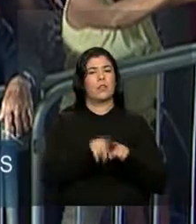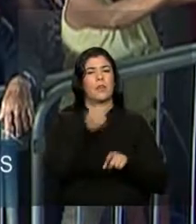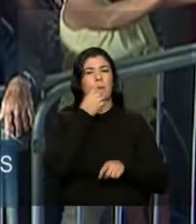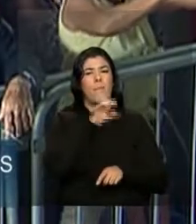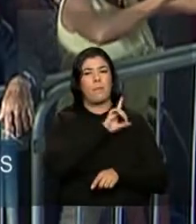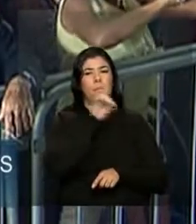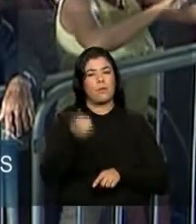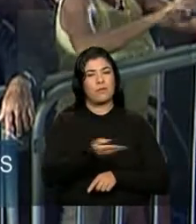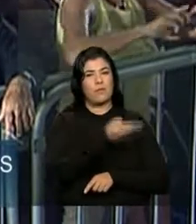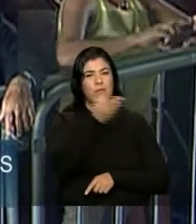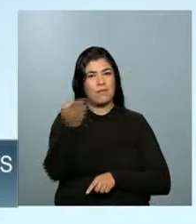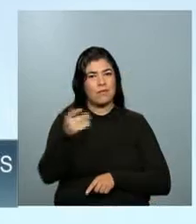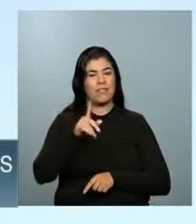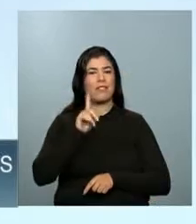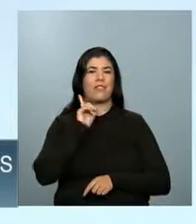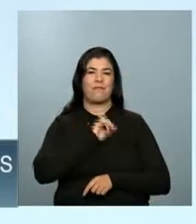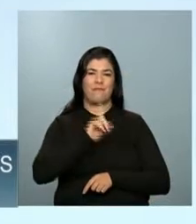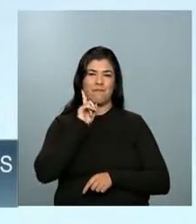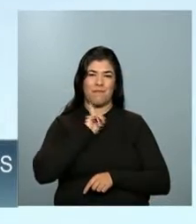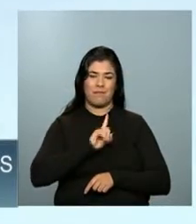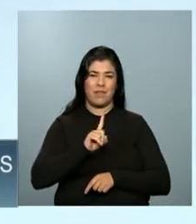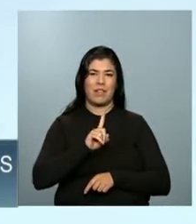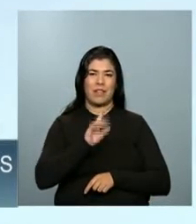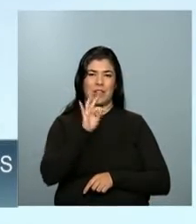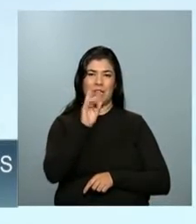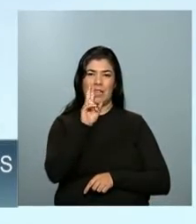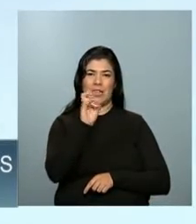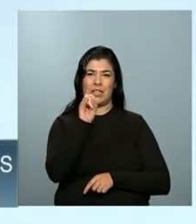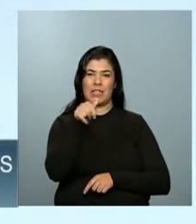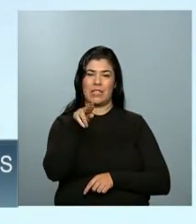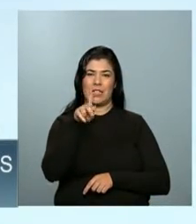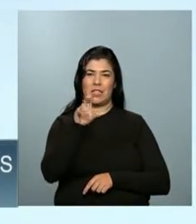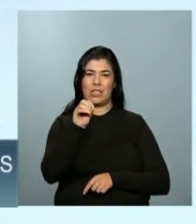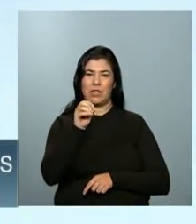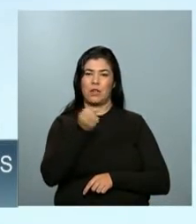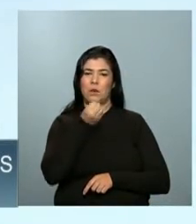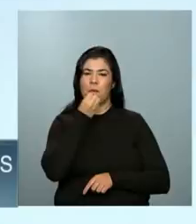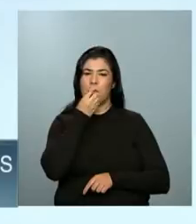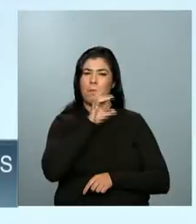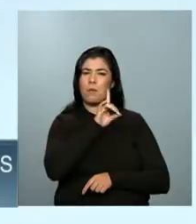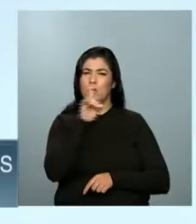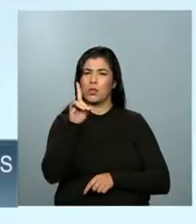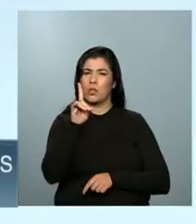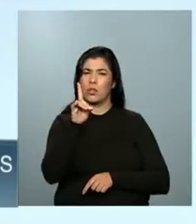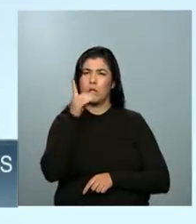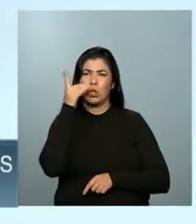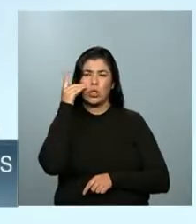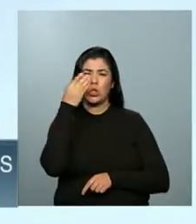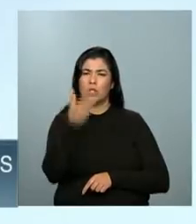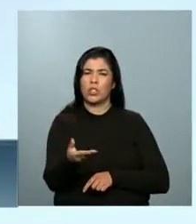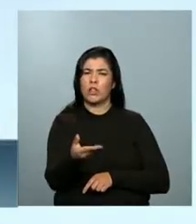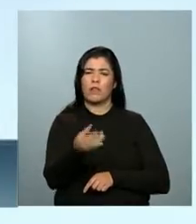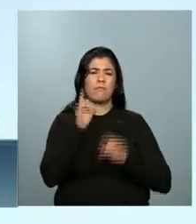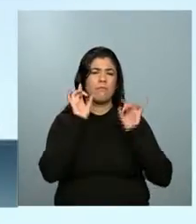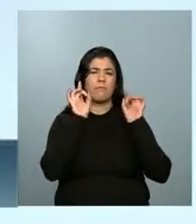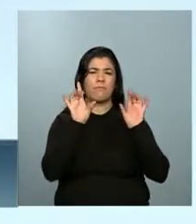Triângulo Mineiro, bom Dilma, excelente Dilma.